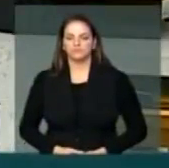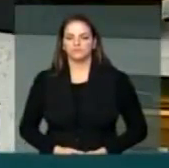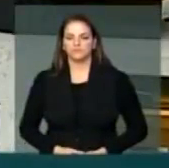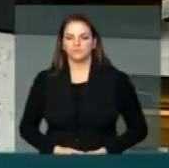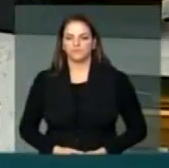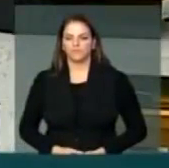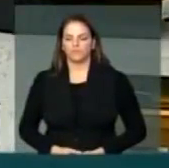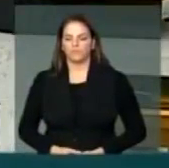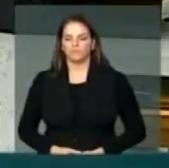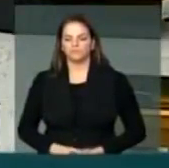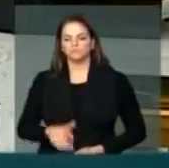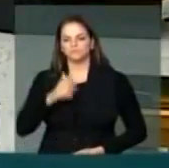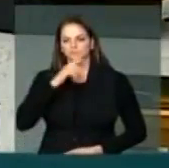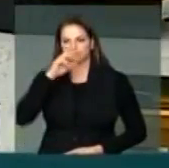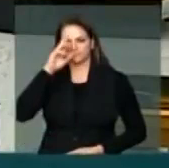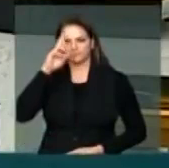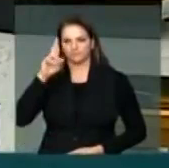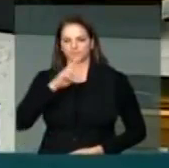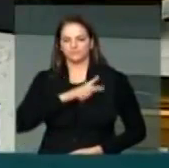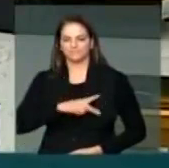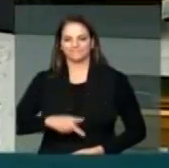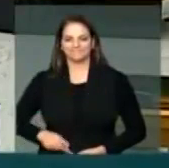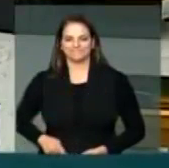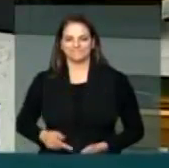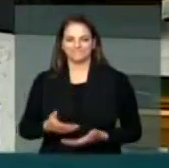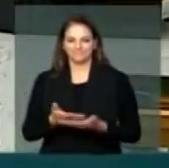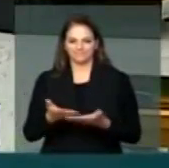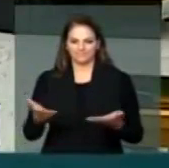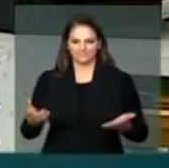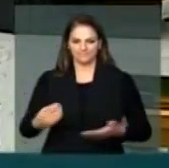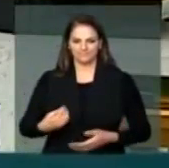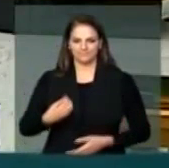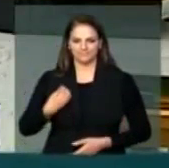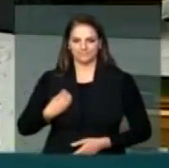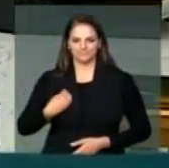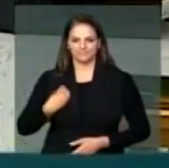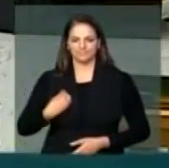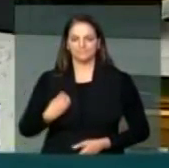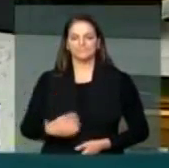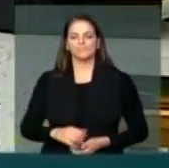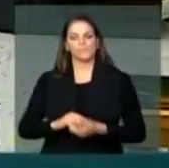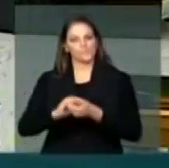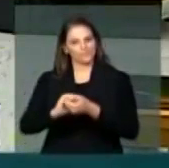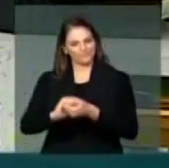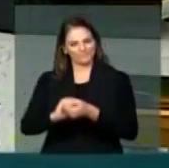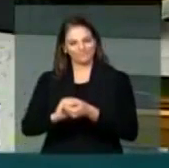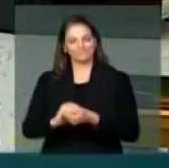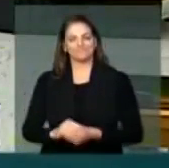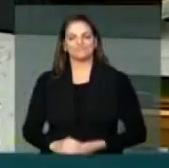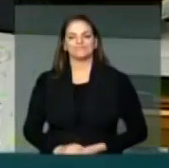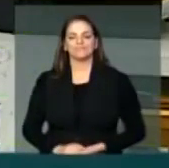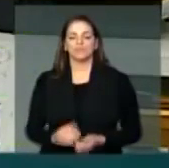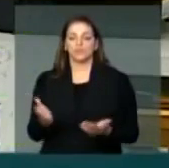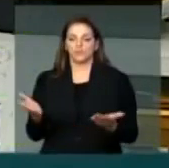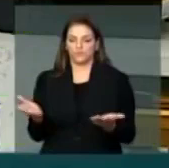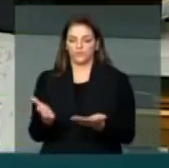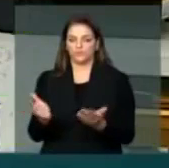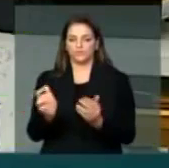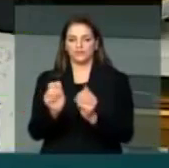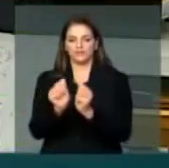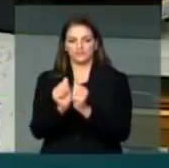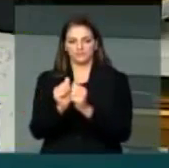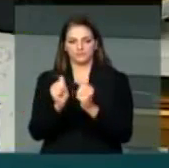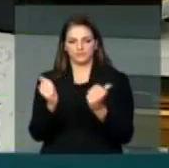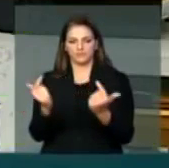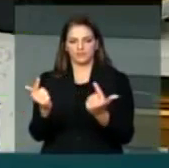Senhor presidente, senhoras e senhores deputados, hoje, a Assembleia Legislativa do meu